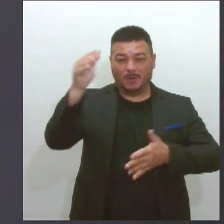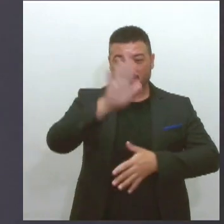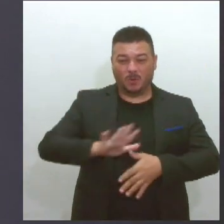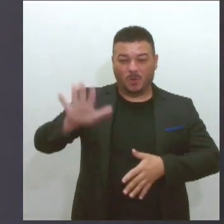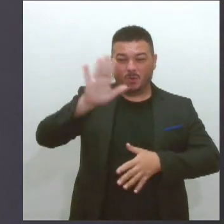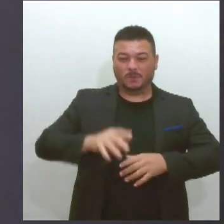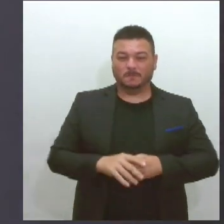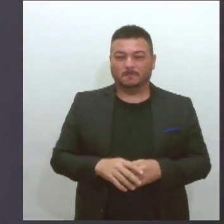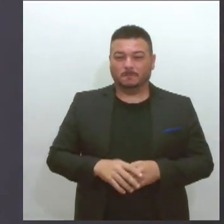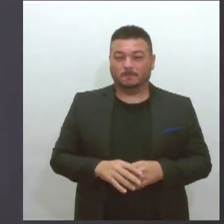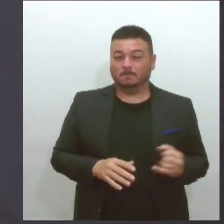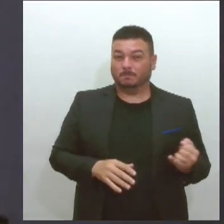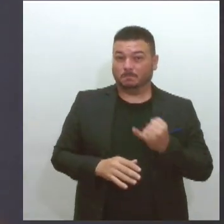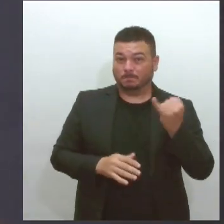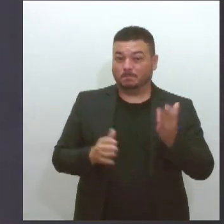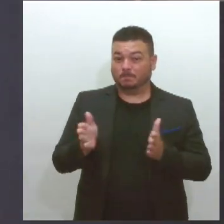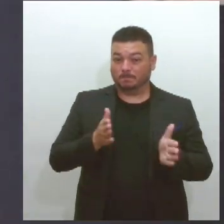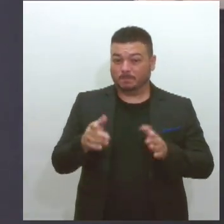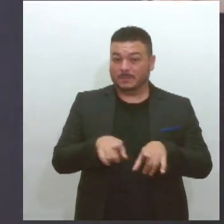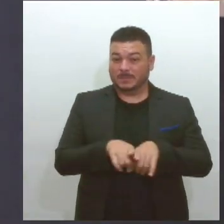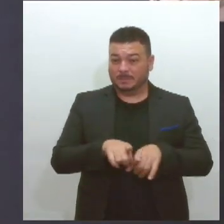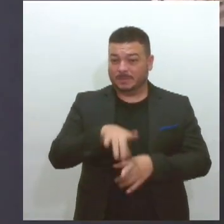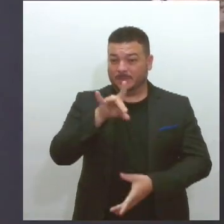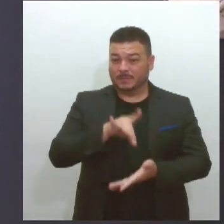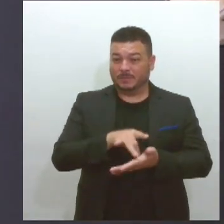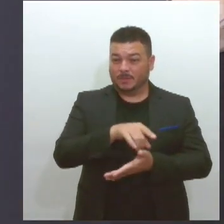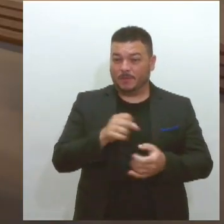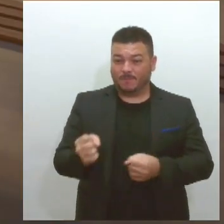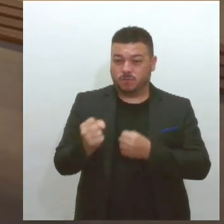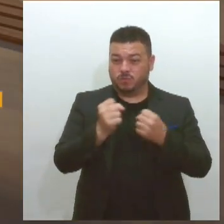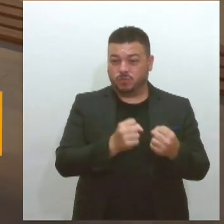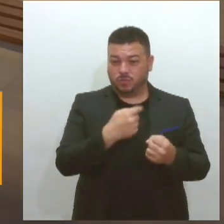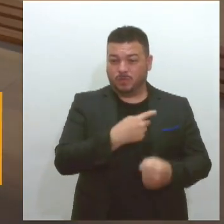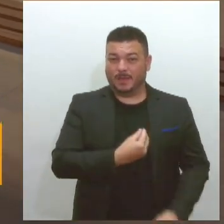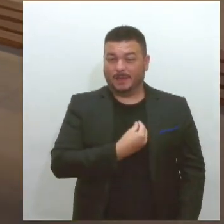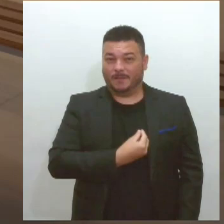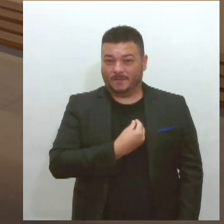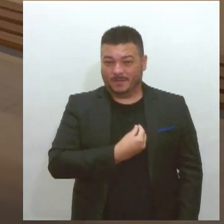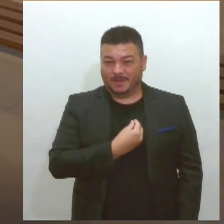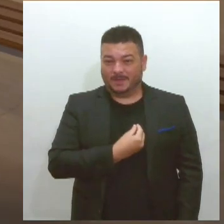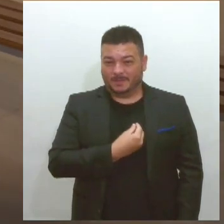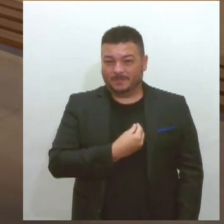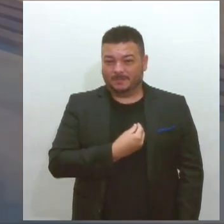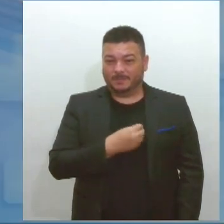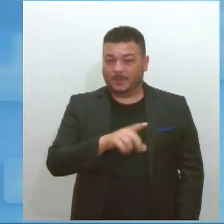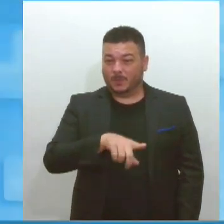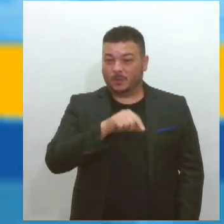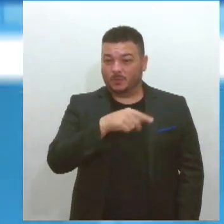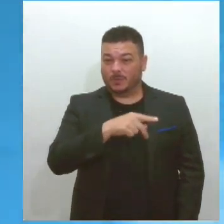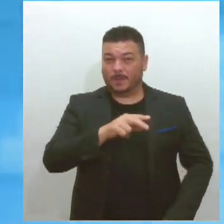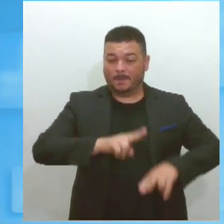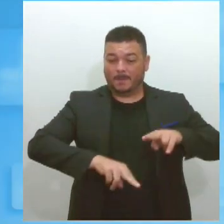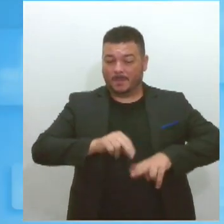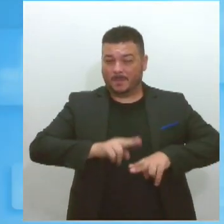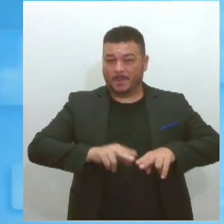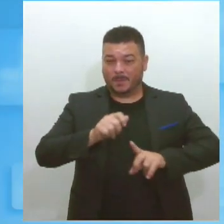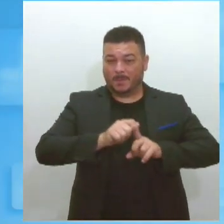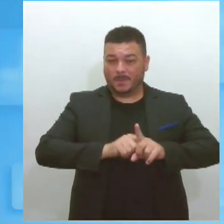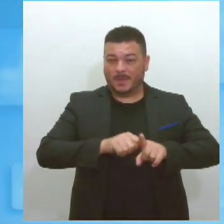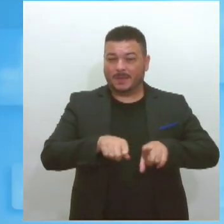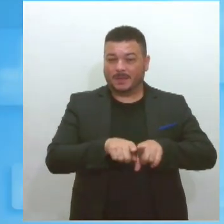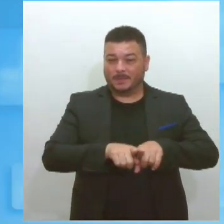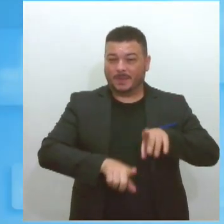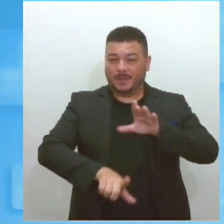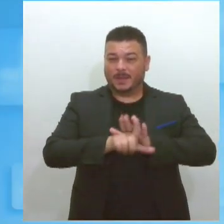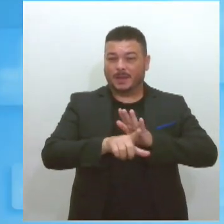deste período para a consolidação e fortalecimento da cultura nordestina a escolha pelo mês de junho faz referência à lei estadual 8